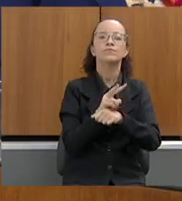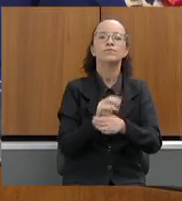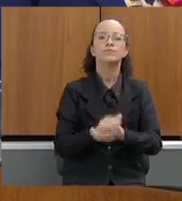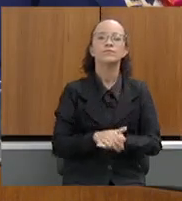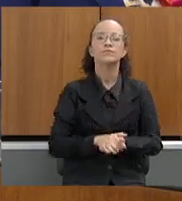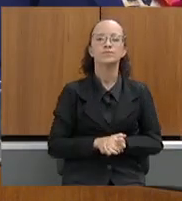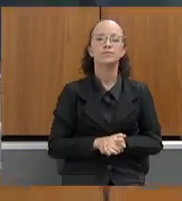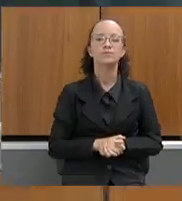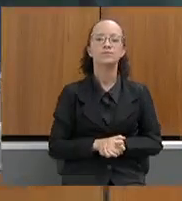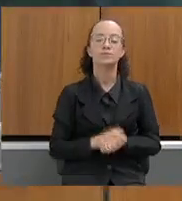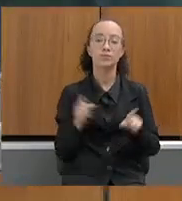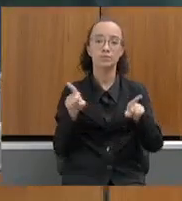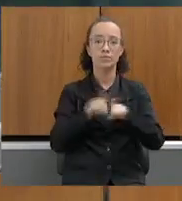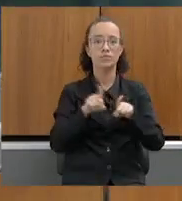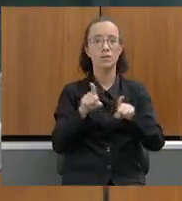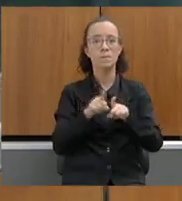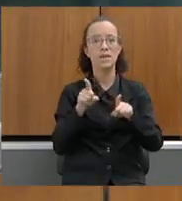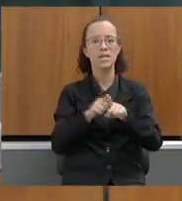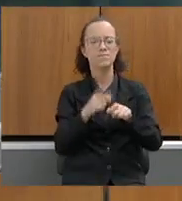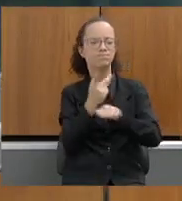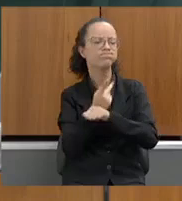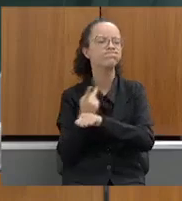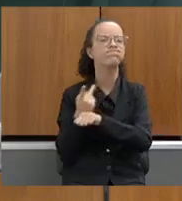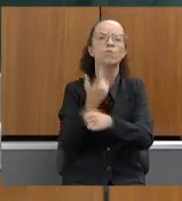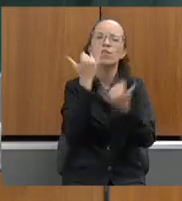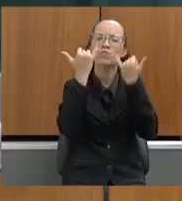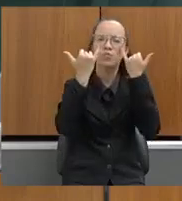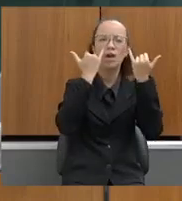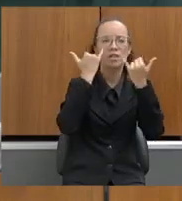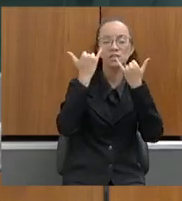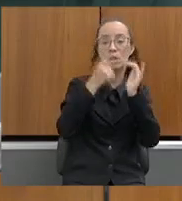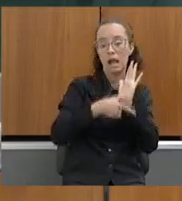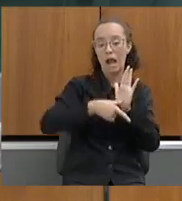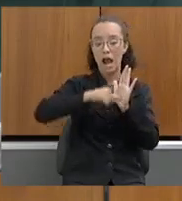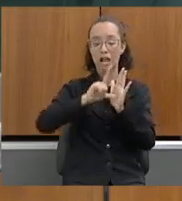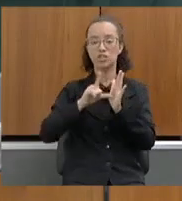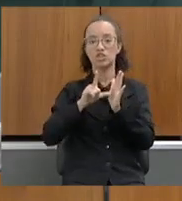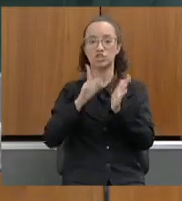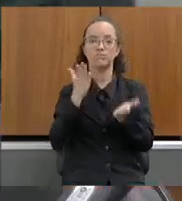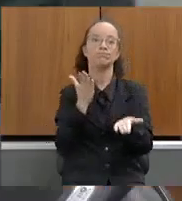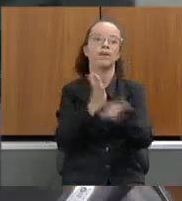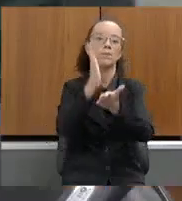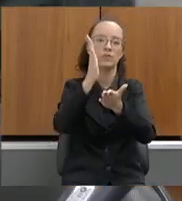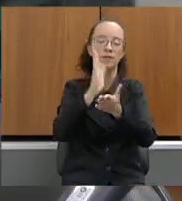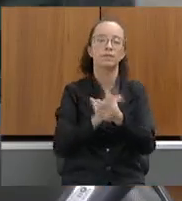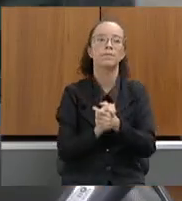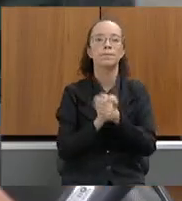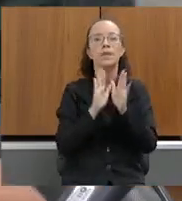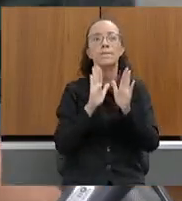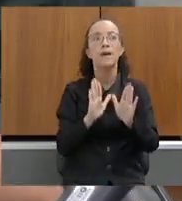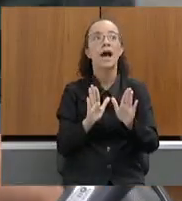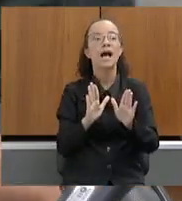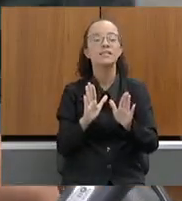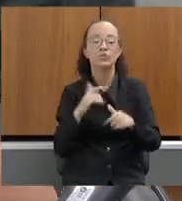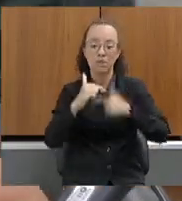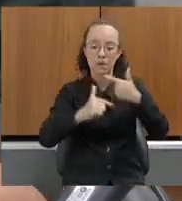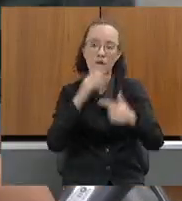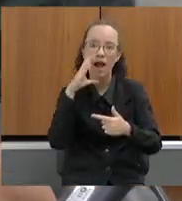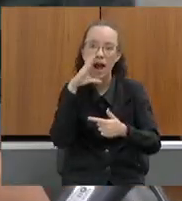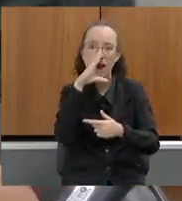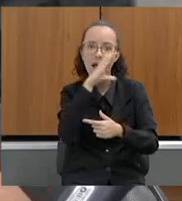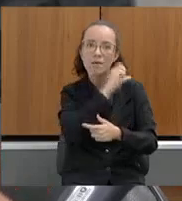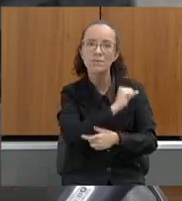de apurar mesmo antes de licenciar, mas a forma veloz como tem sido